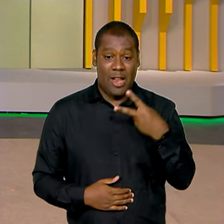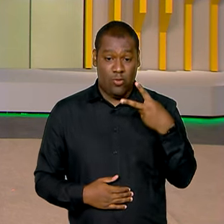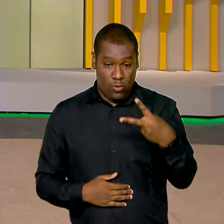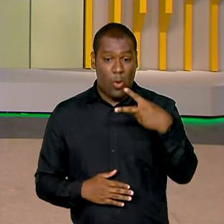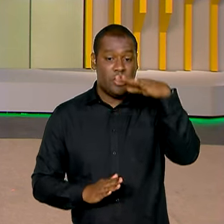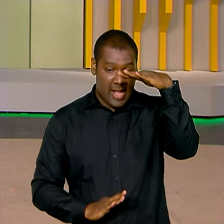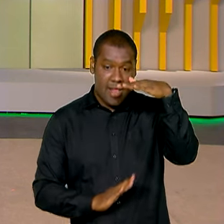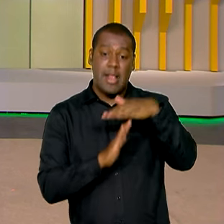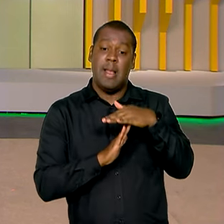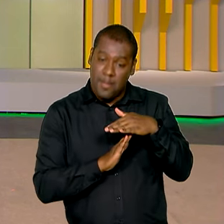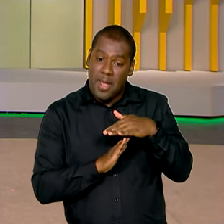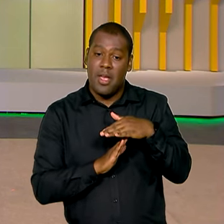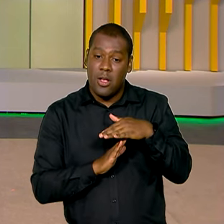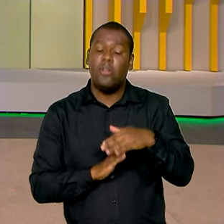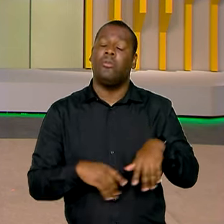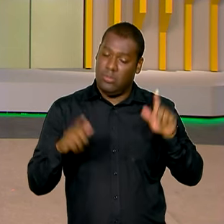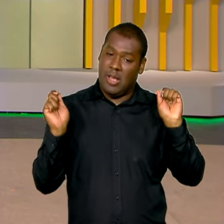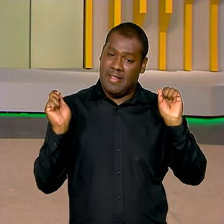você.